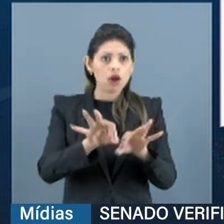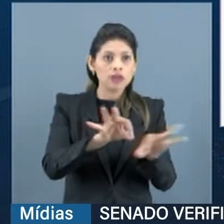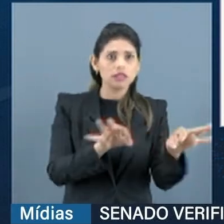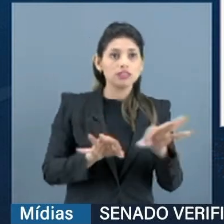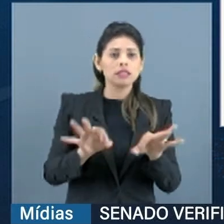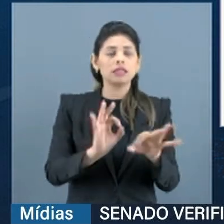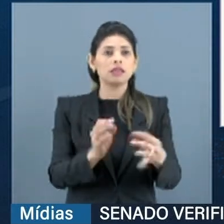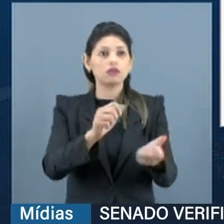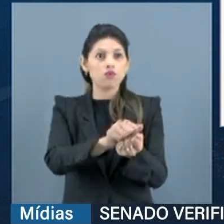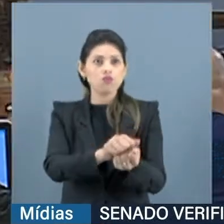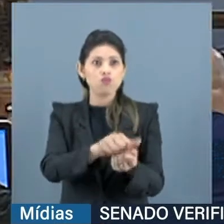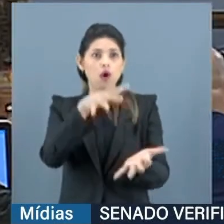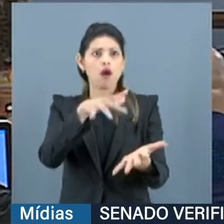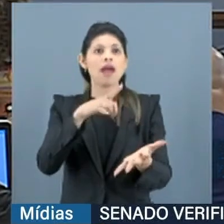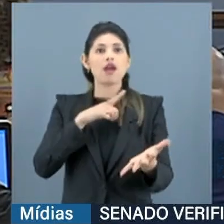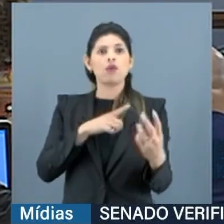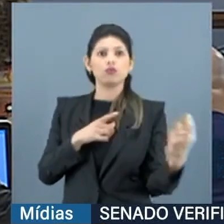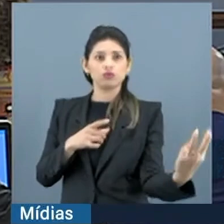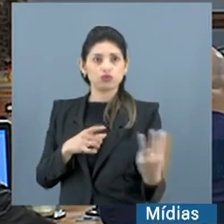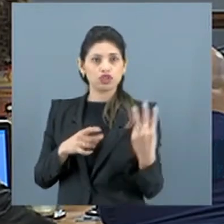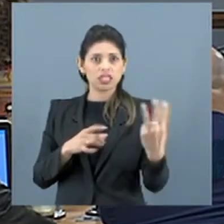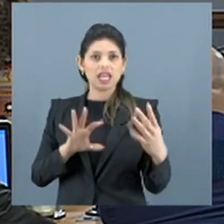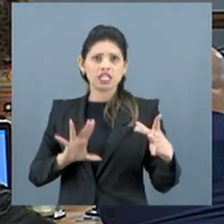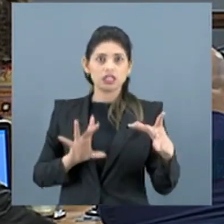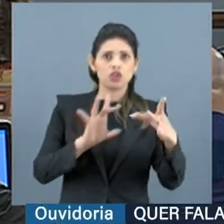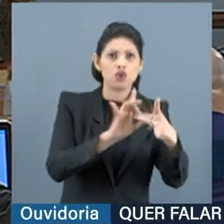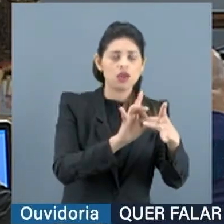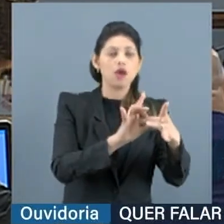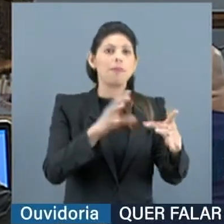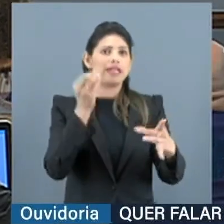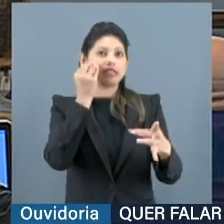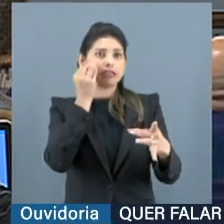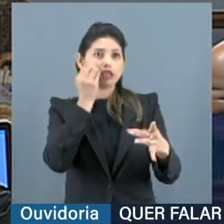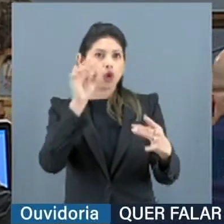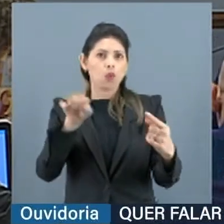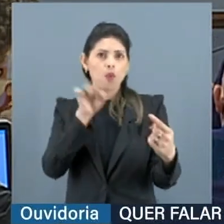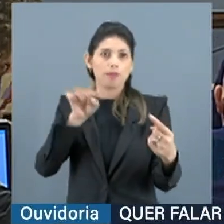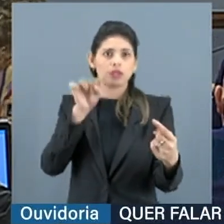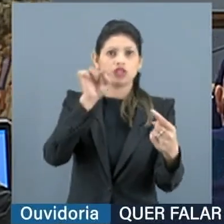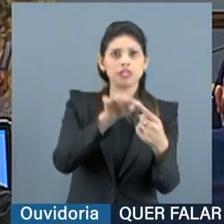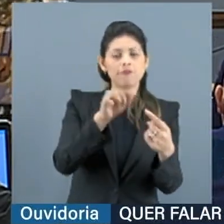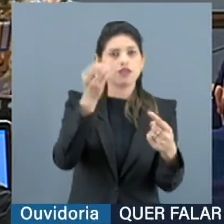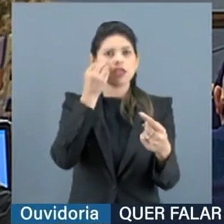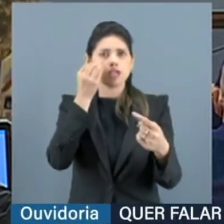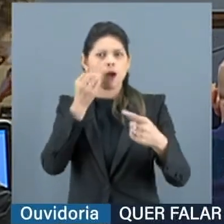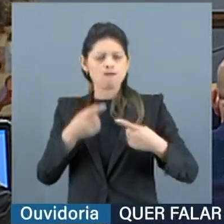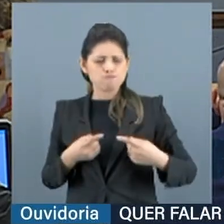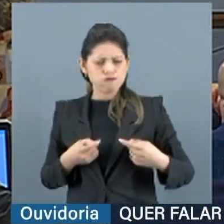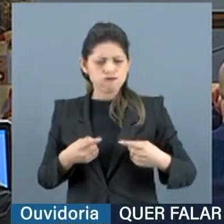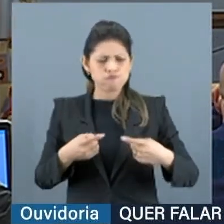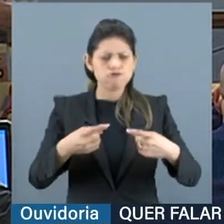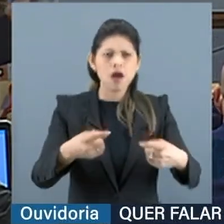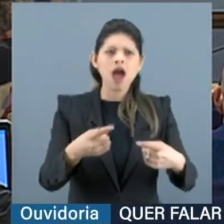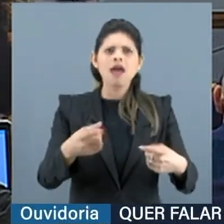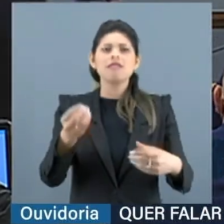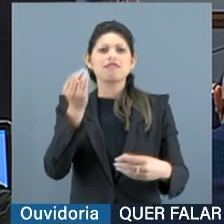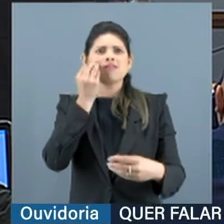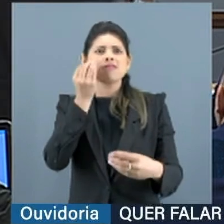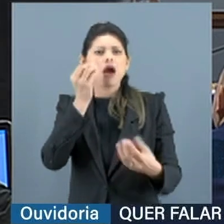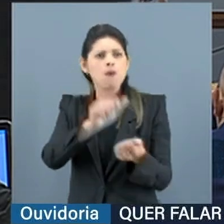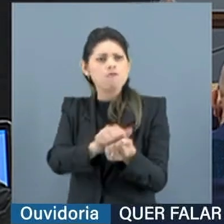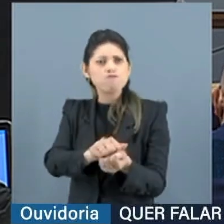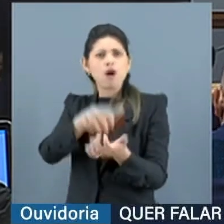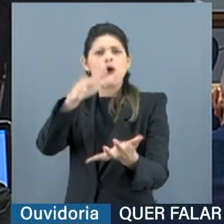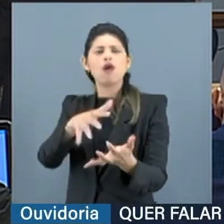que se uniram com o objetivo. Guerra, tentar matar as pessoas, tentar explodir, na verdade, caminhão